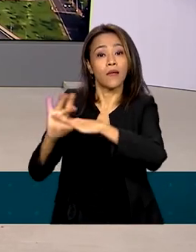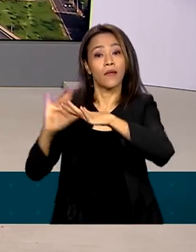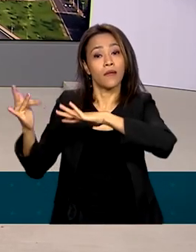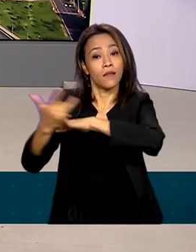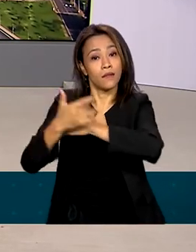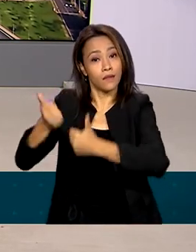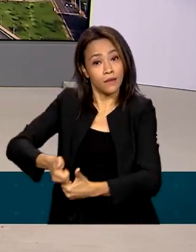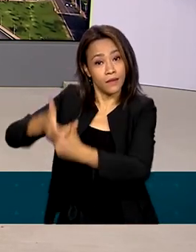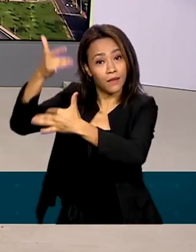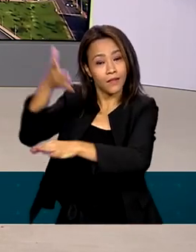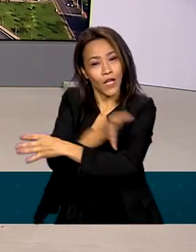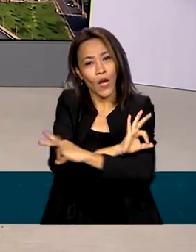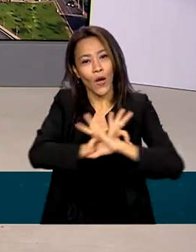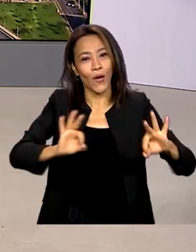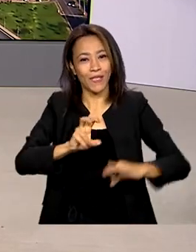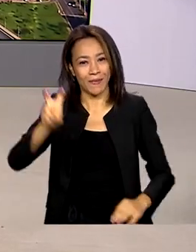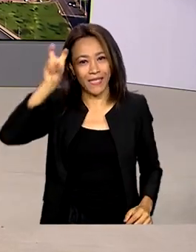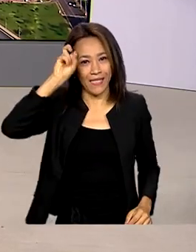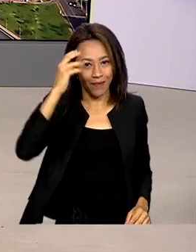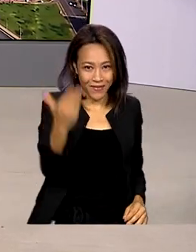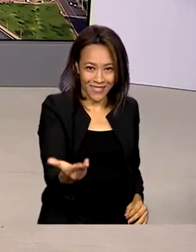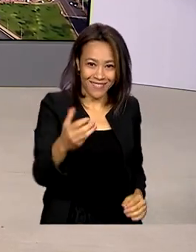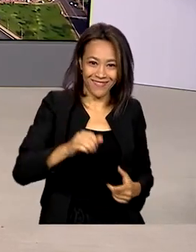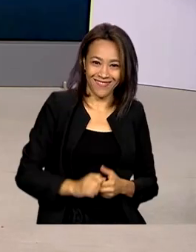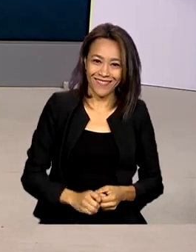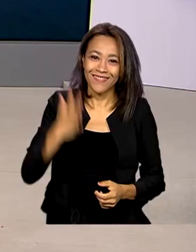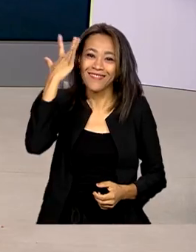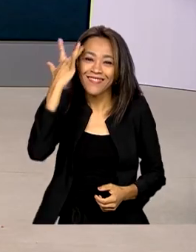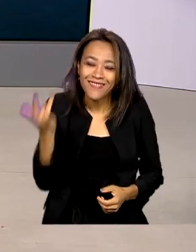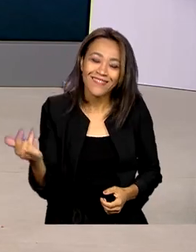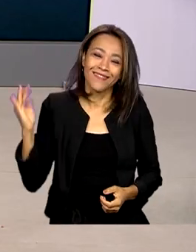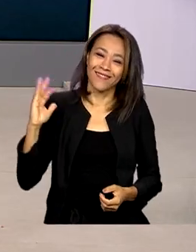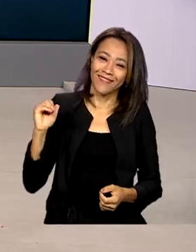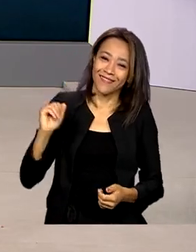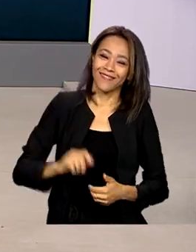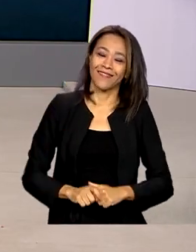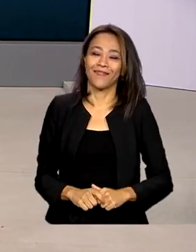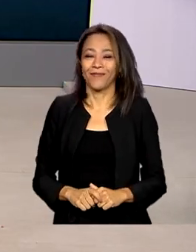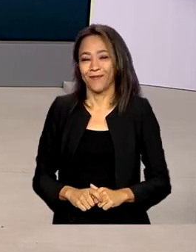da TV Brasil. Uma ótima quinta-feira para você e até amanhã. Tchau.